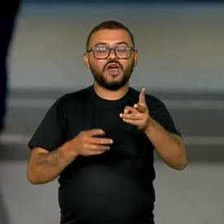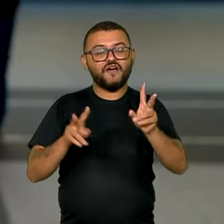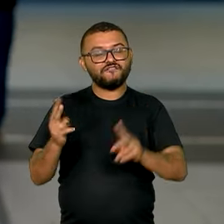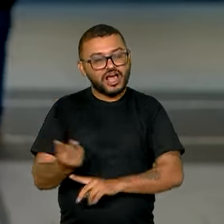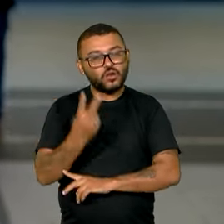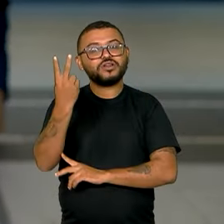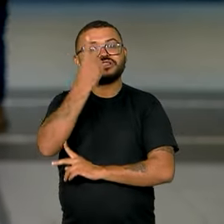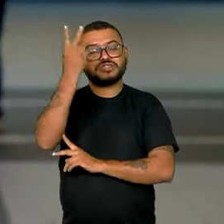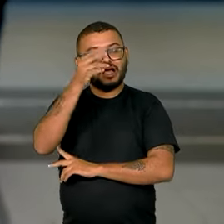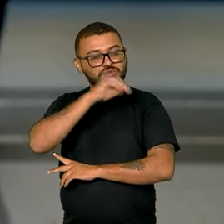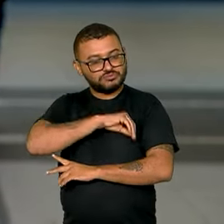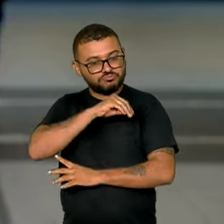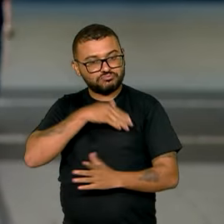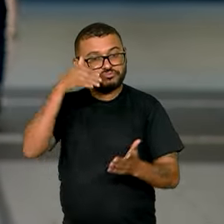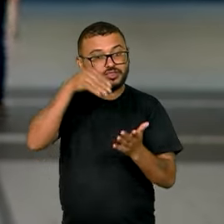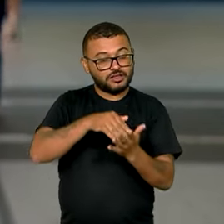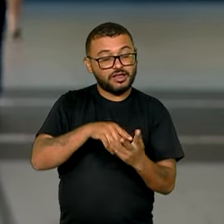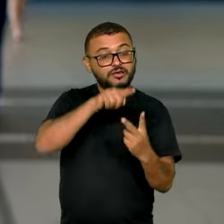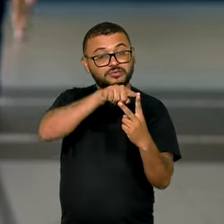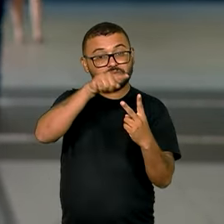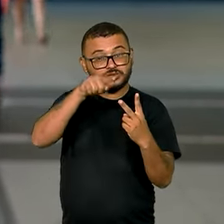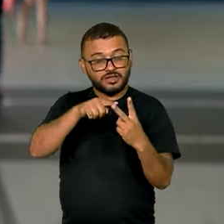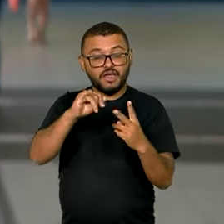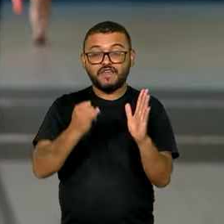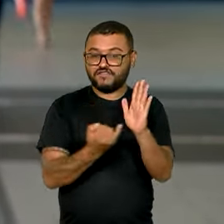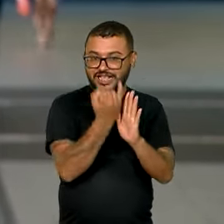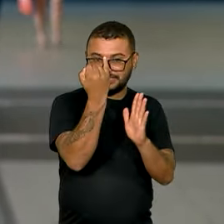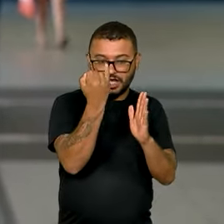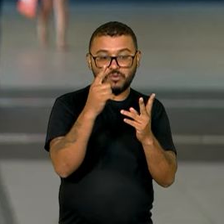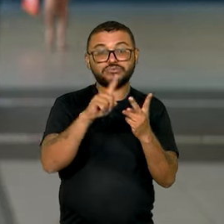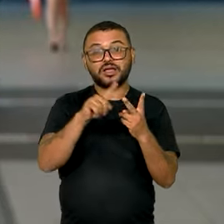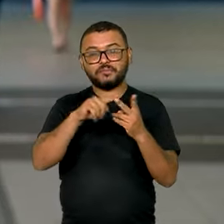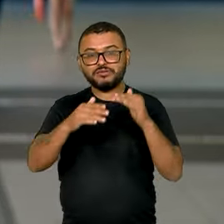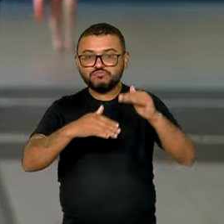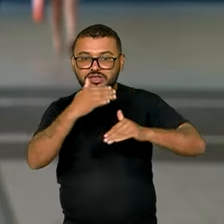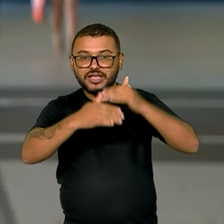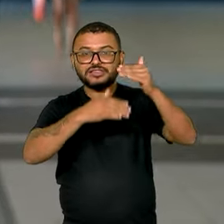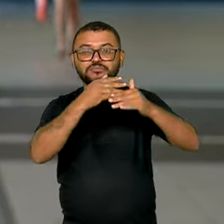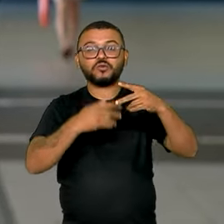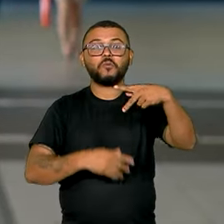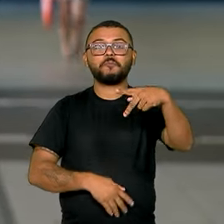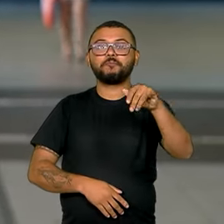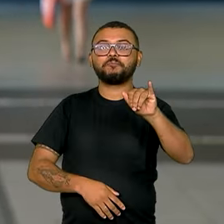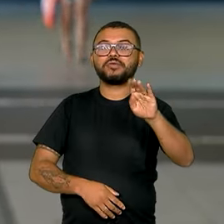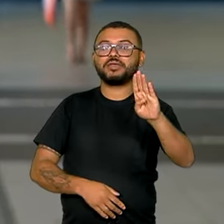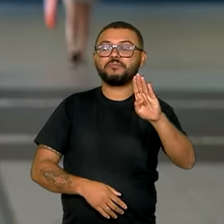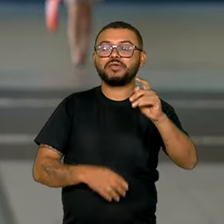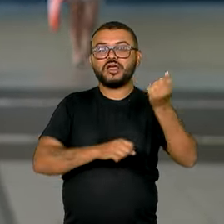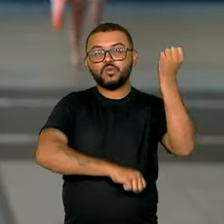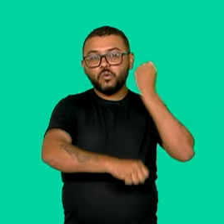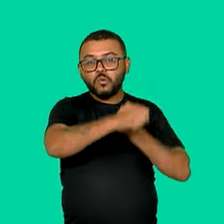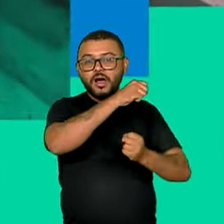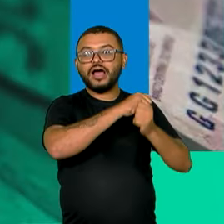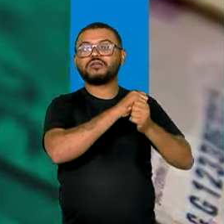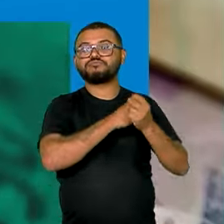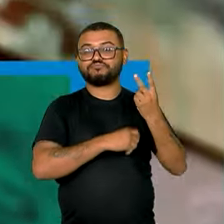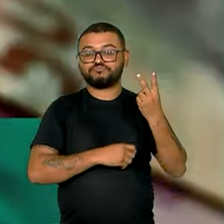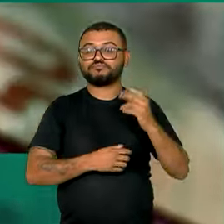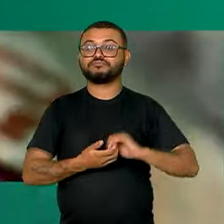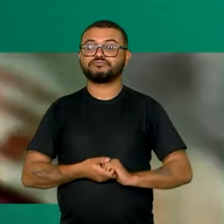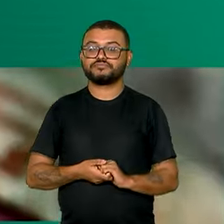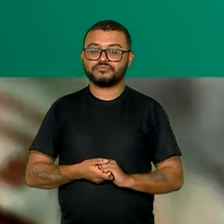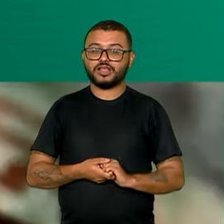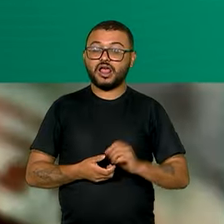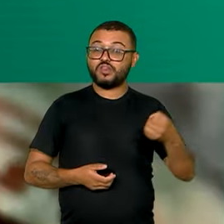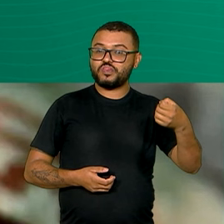salário mínimo e utiliza dois índices, a inflação e o crescimento do PIB dos dois anos anteriores. Pela nova